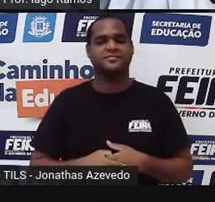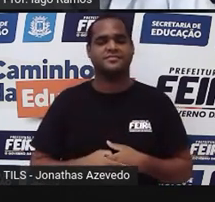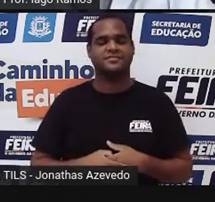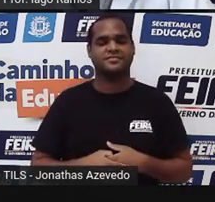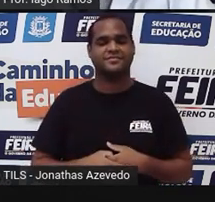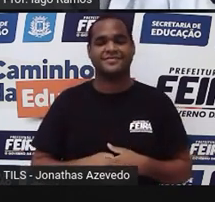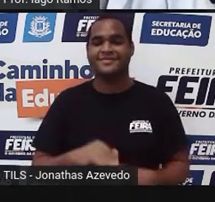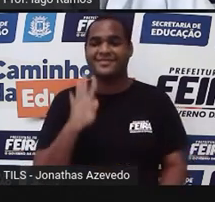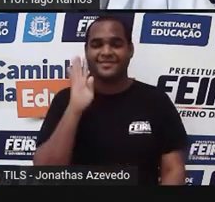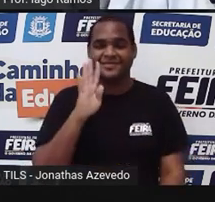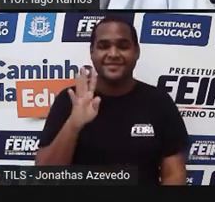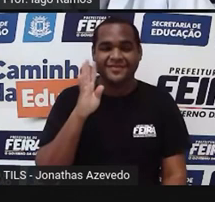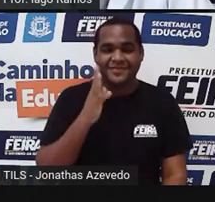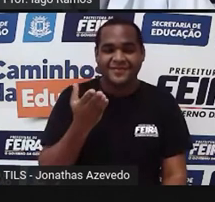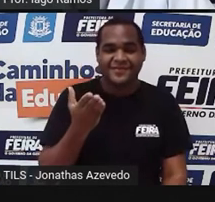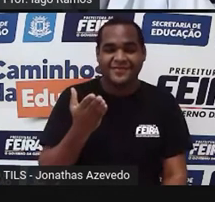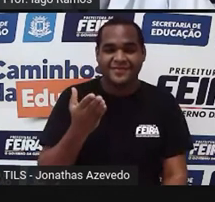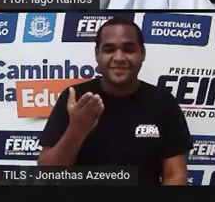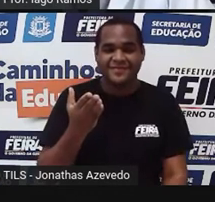bacana.